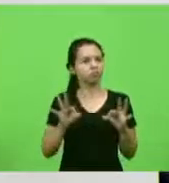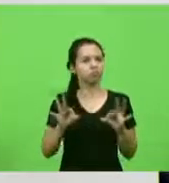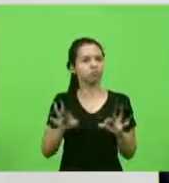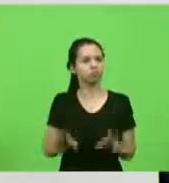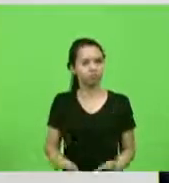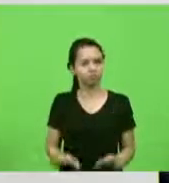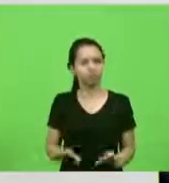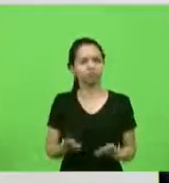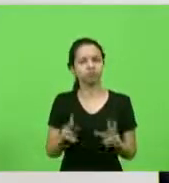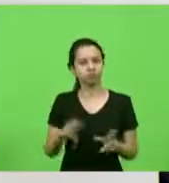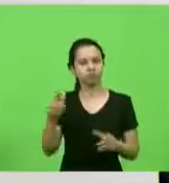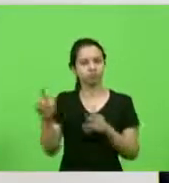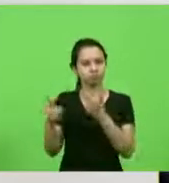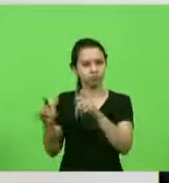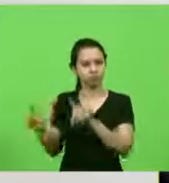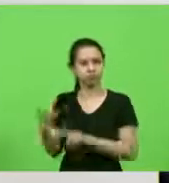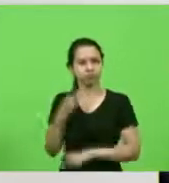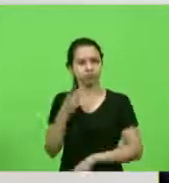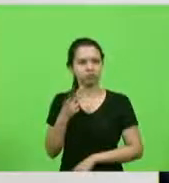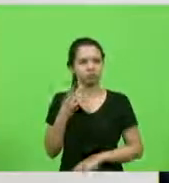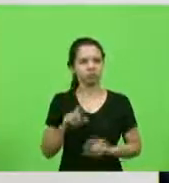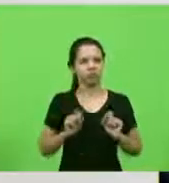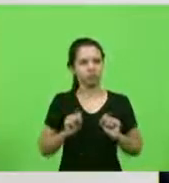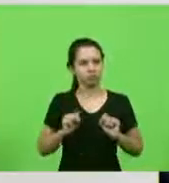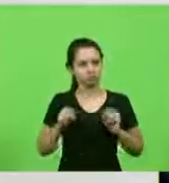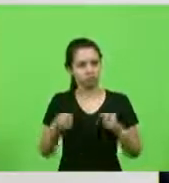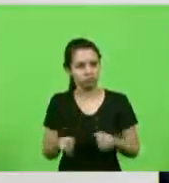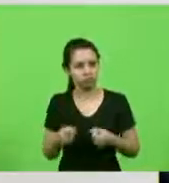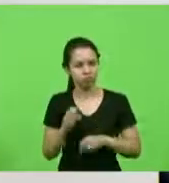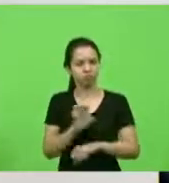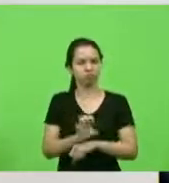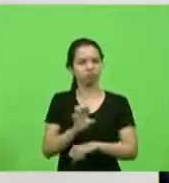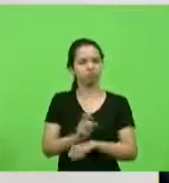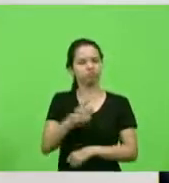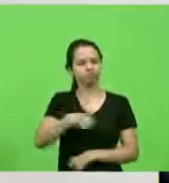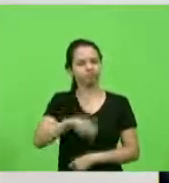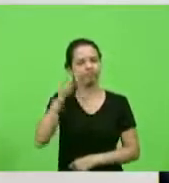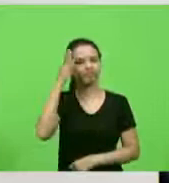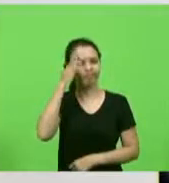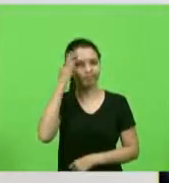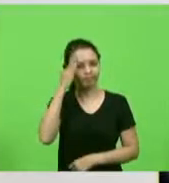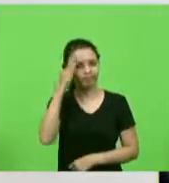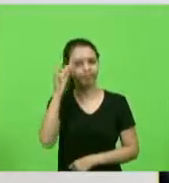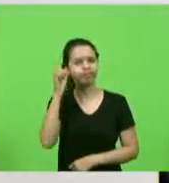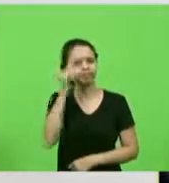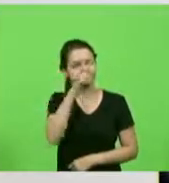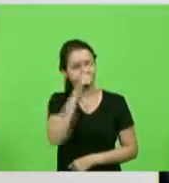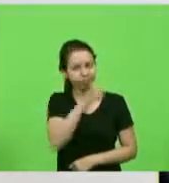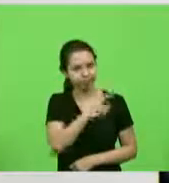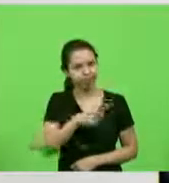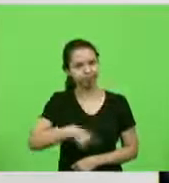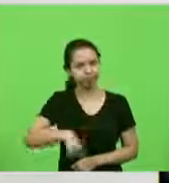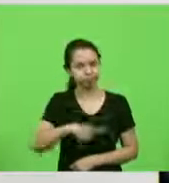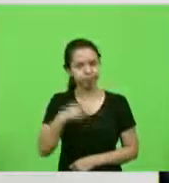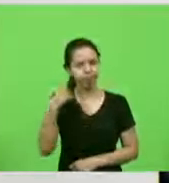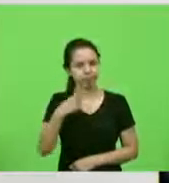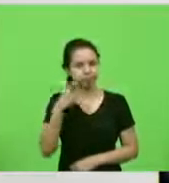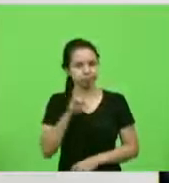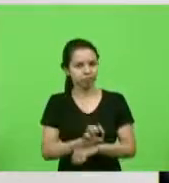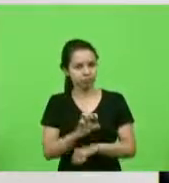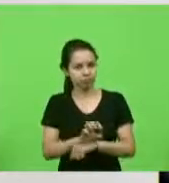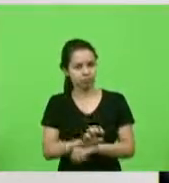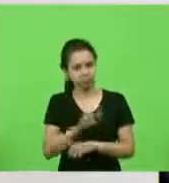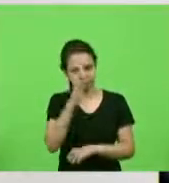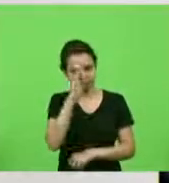parlamentares defendendo esse Estado. Nós sabemos o quanto é difícil ser deputado estadual, ainda mais num momento desse